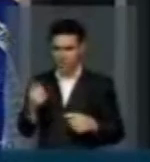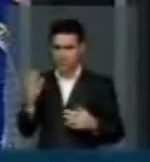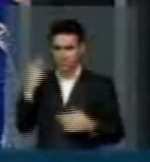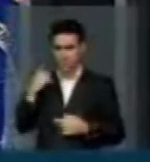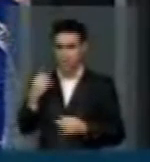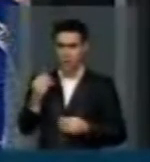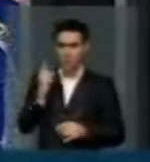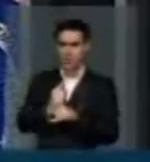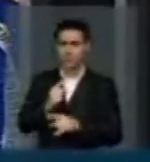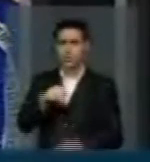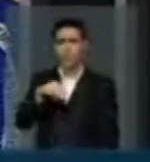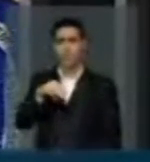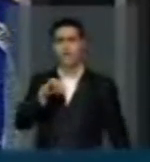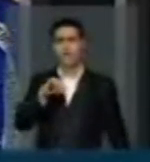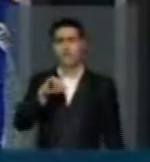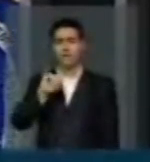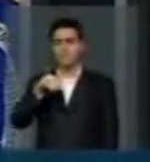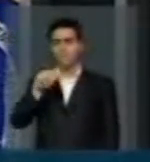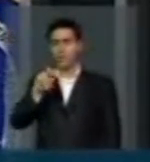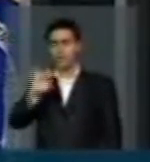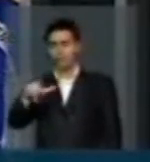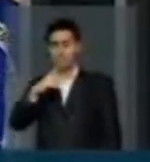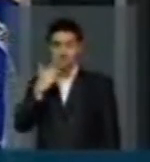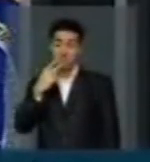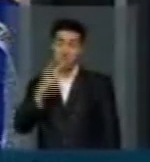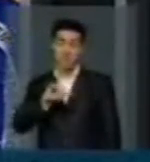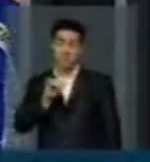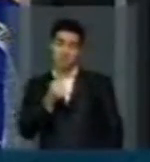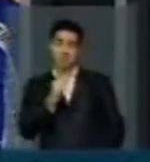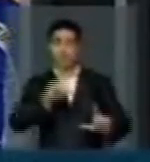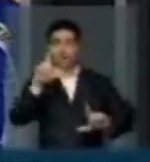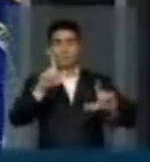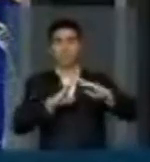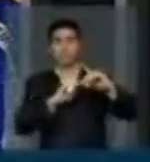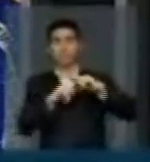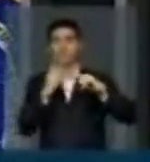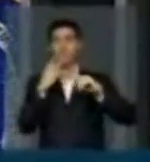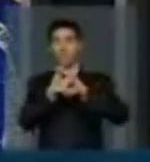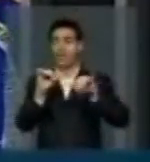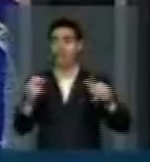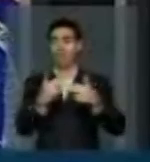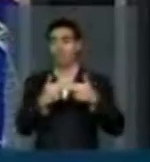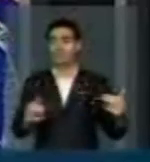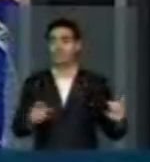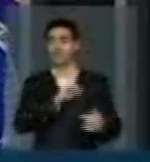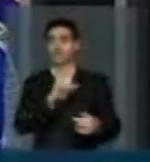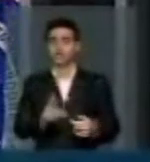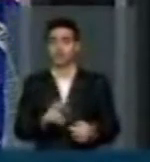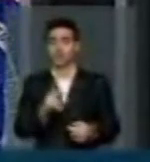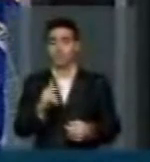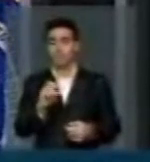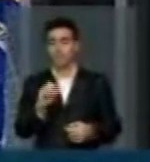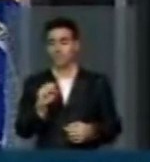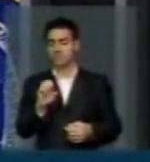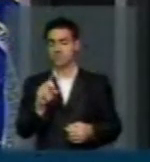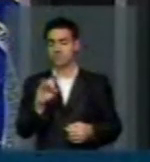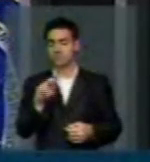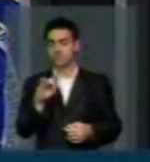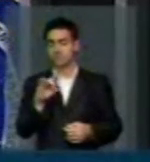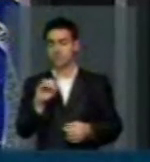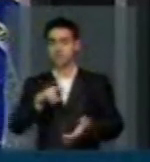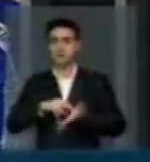Afirma que essa sessão seria usada pela Igreja Universal para proselitismo religioso. Proselitismo vem do grego e do latim,